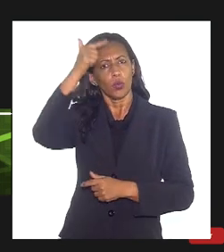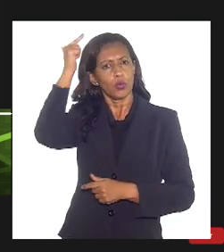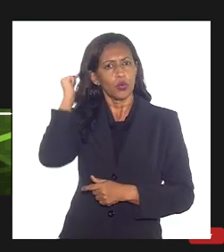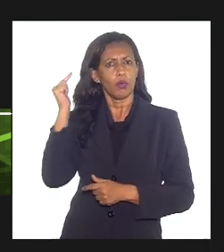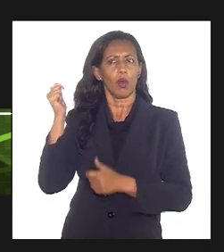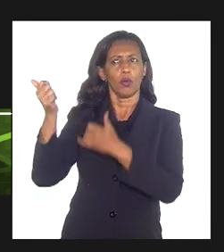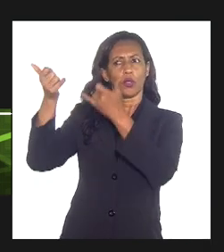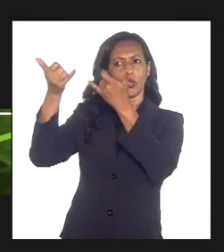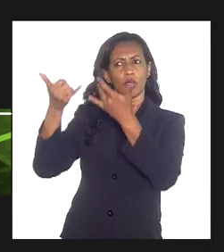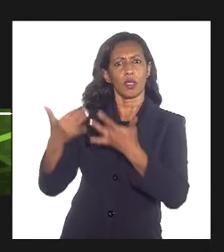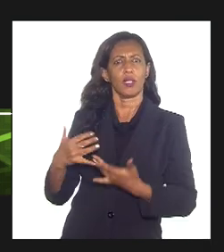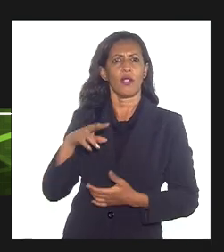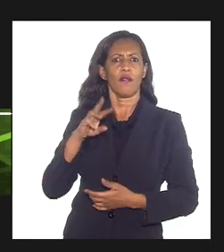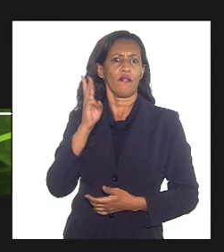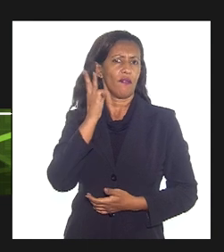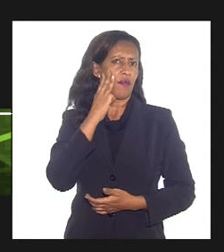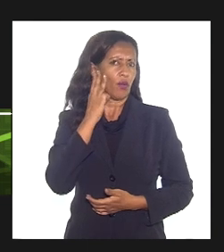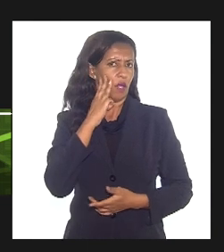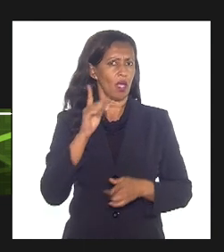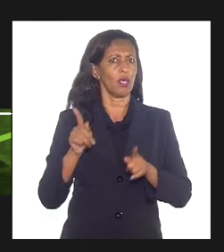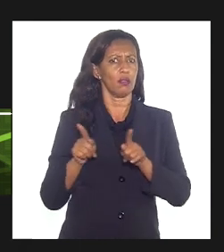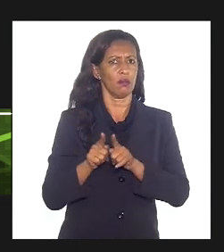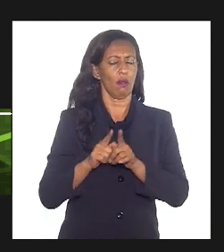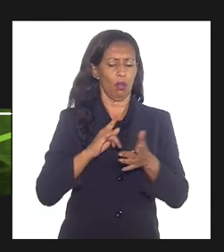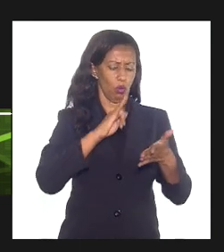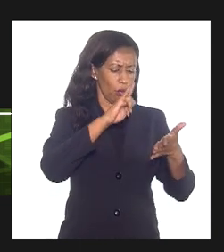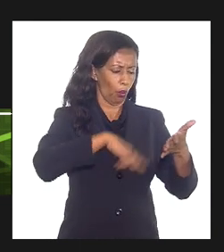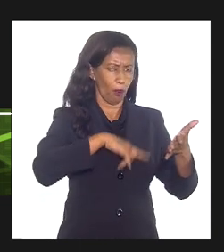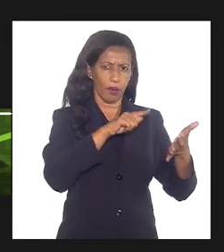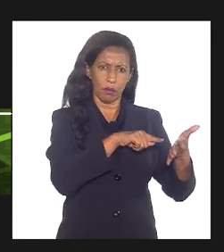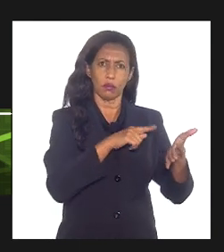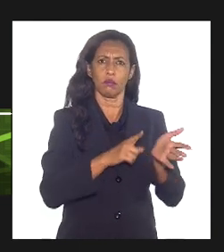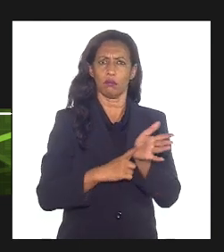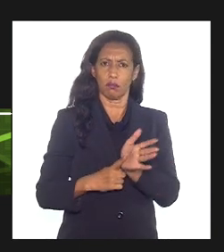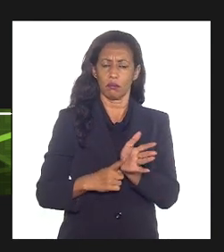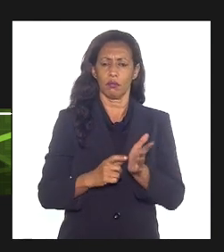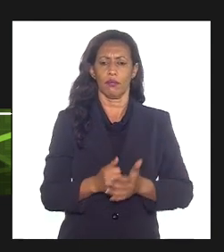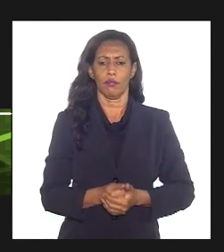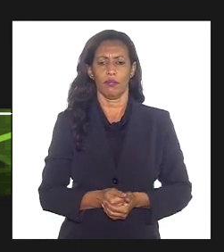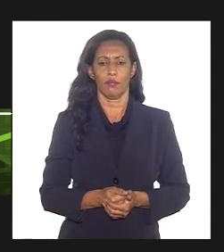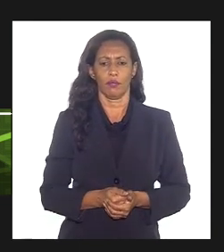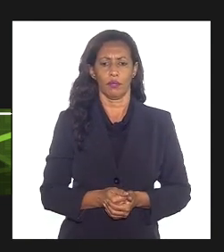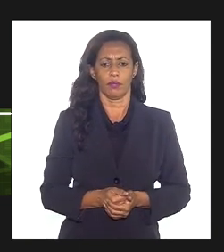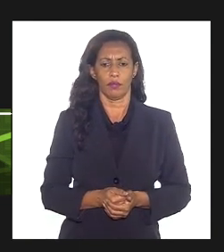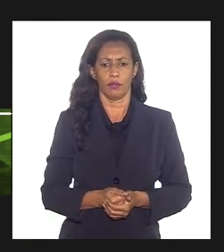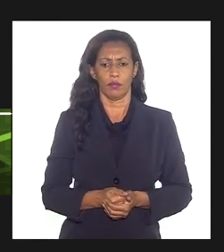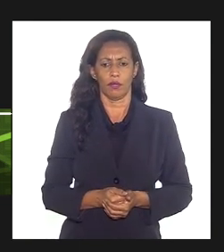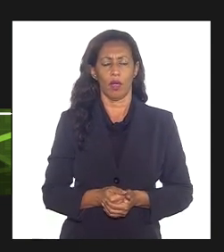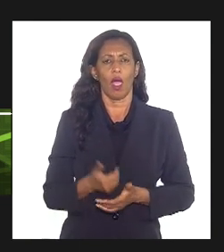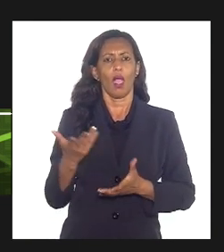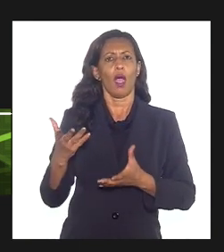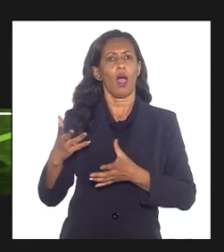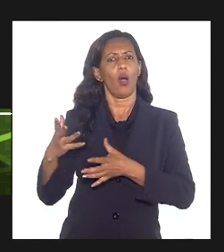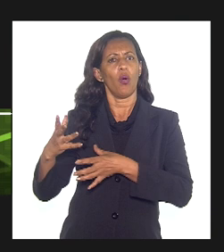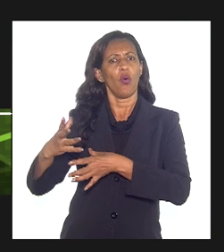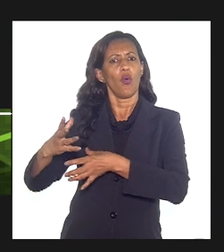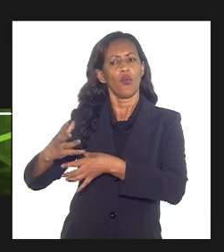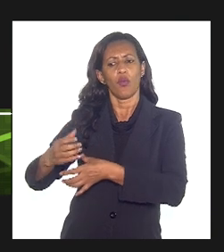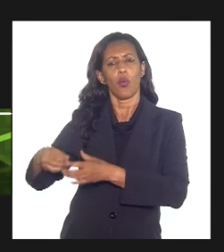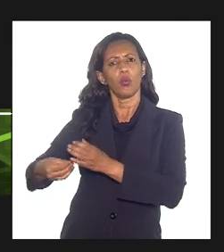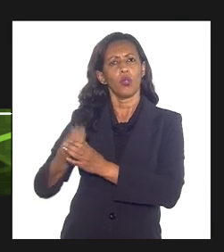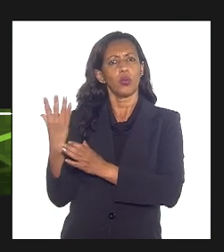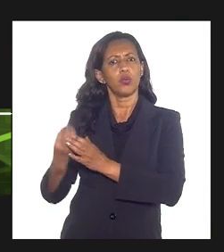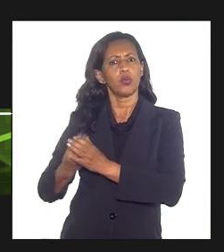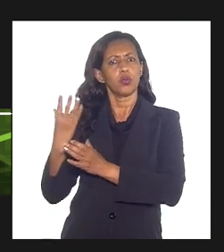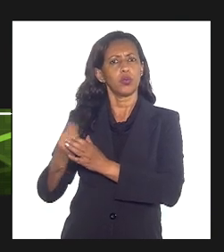ao deputado Valdeck, especificamente no tocante ao montante, ao volume de petróleo, em operação